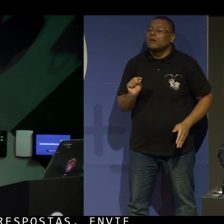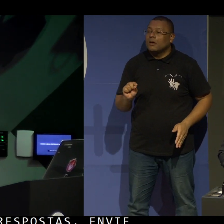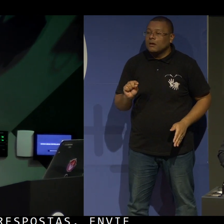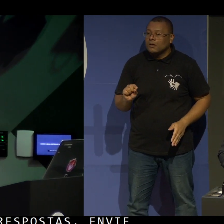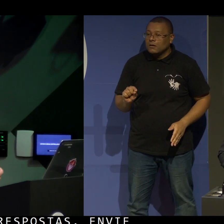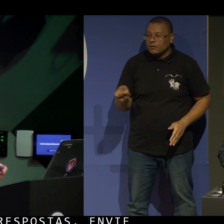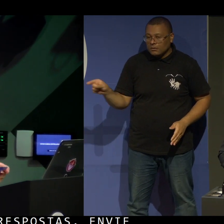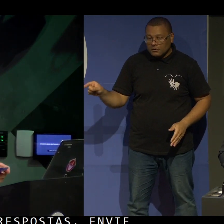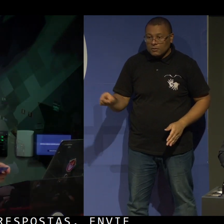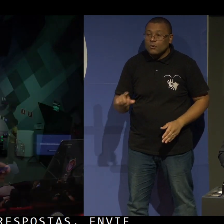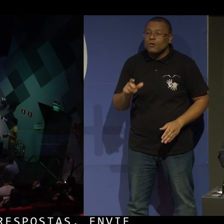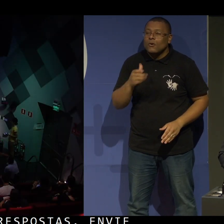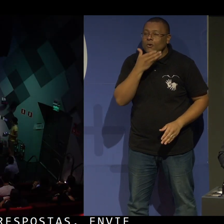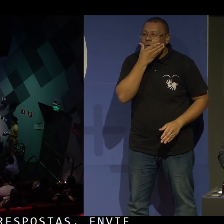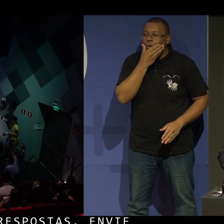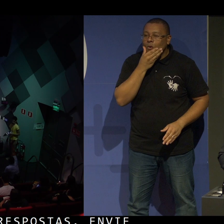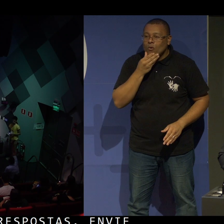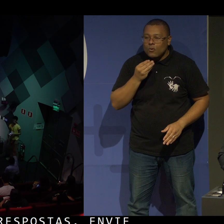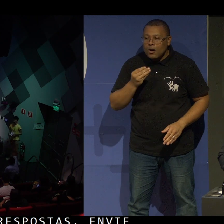nosso querido Clodoaldo Silva.